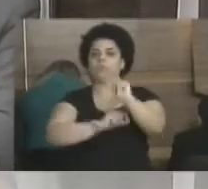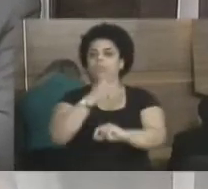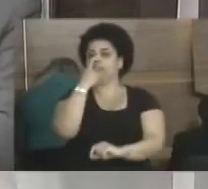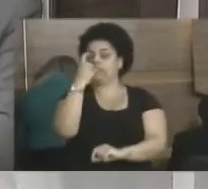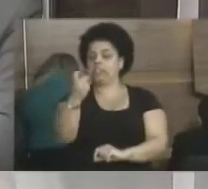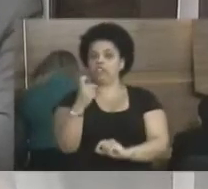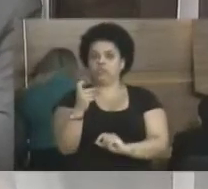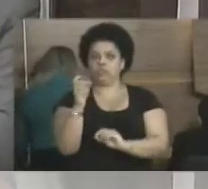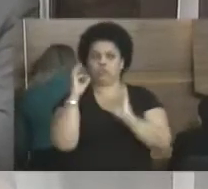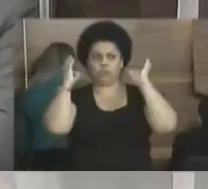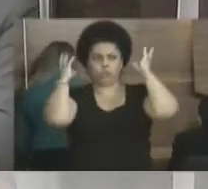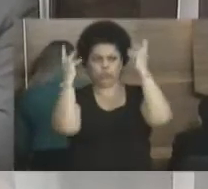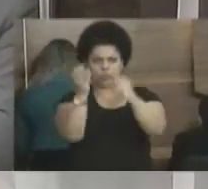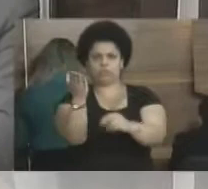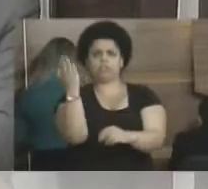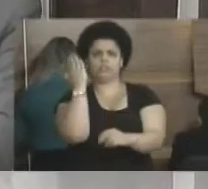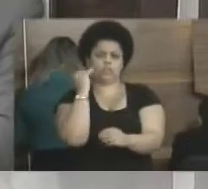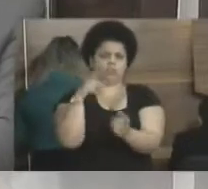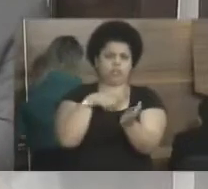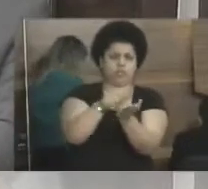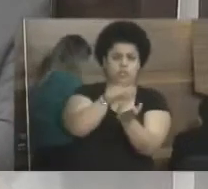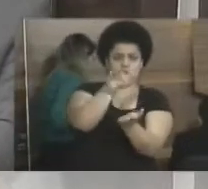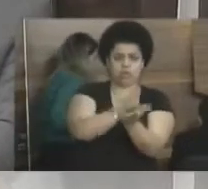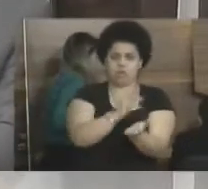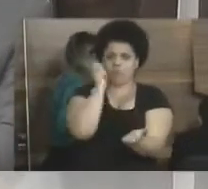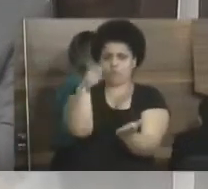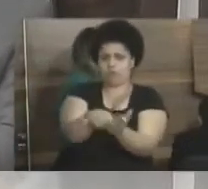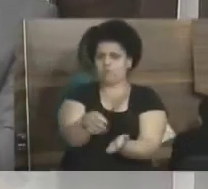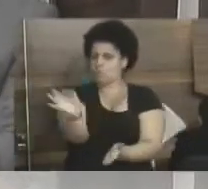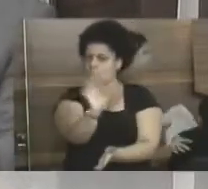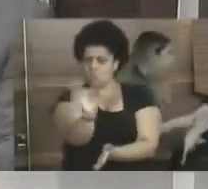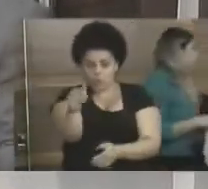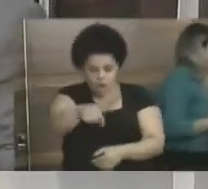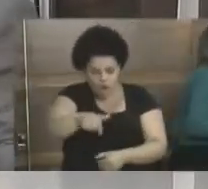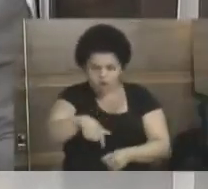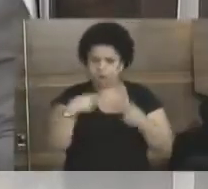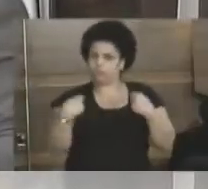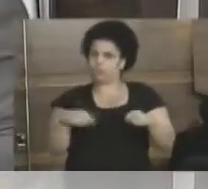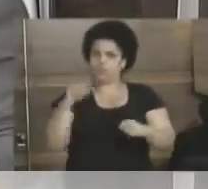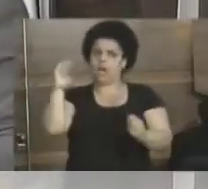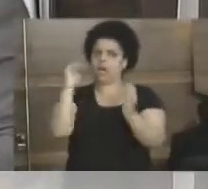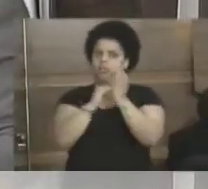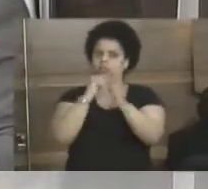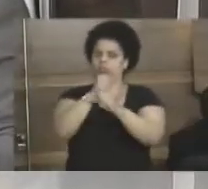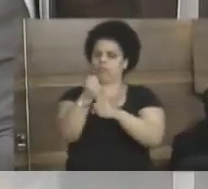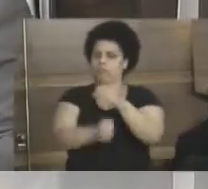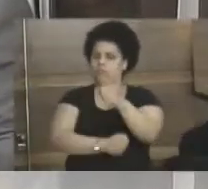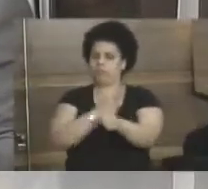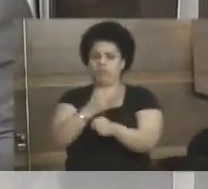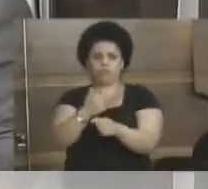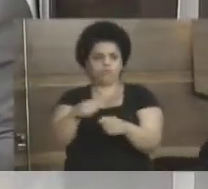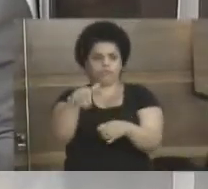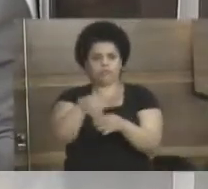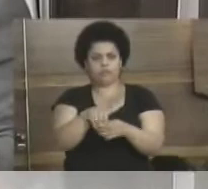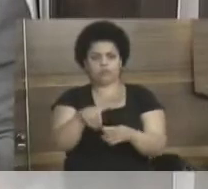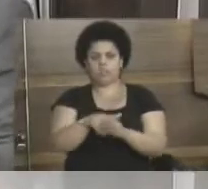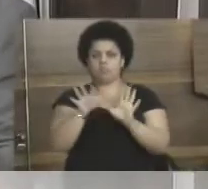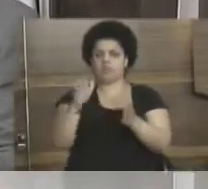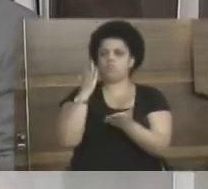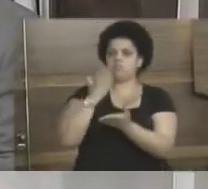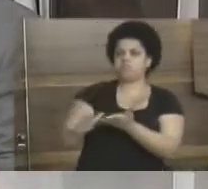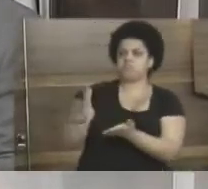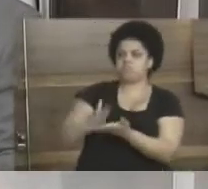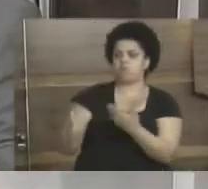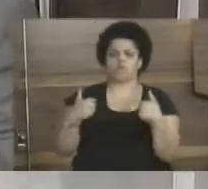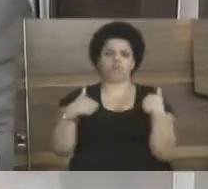A Brasfels, todos sabem, que já tem a isenção de impostos, que, inclusive, tem que ser votada esse ano para ter ano que vem, senão não vai ter. Mas ela está fazendo pouco caso,